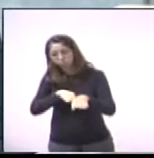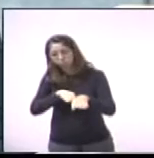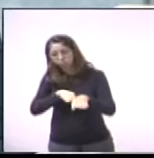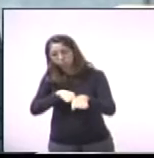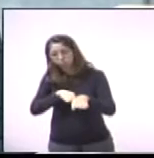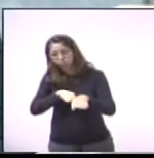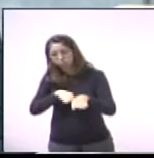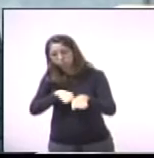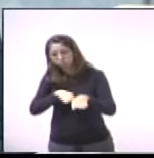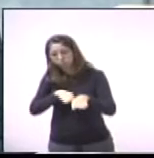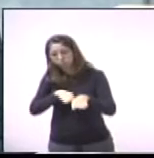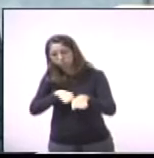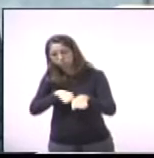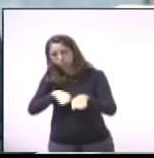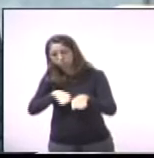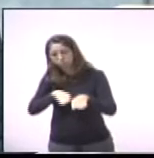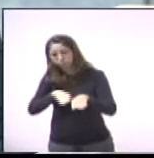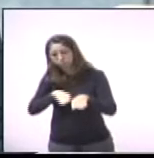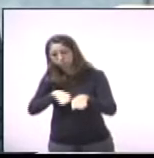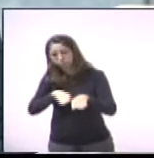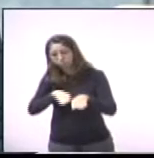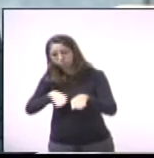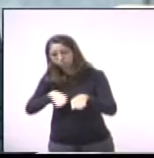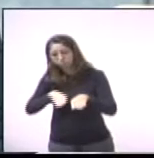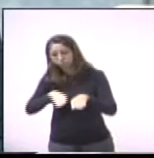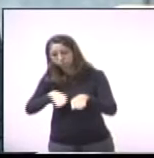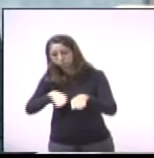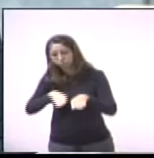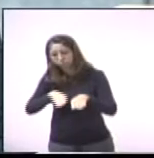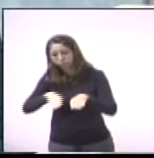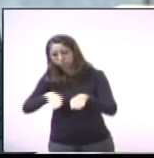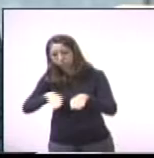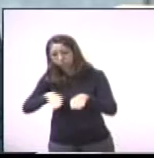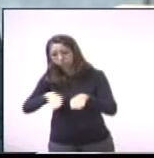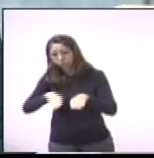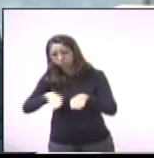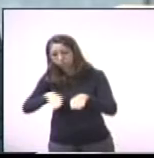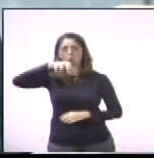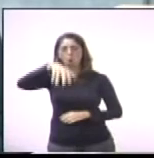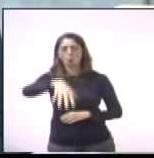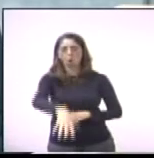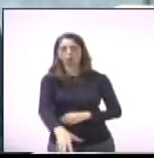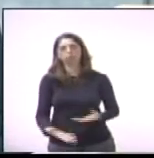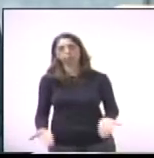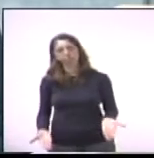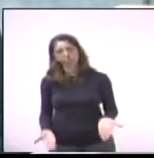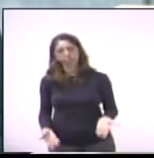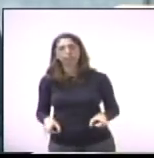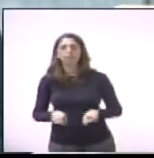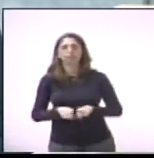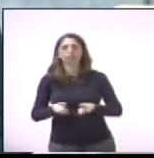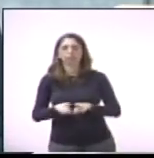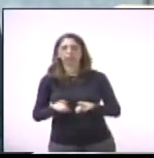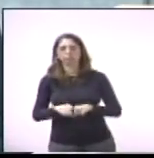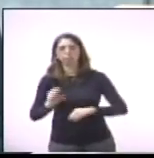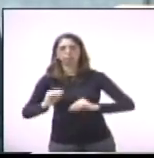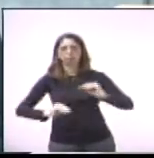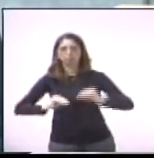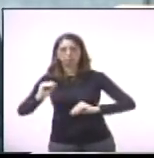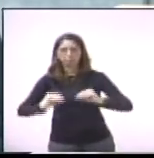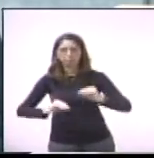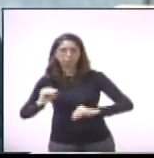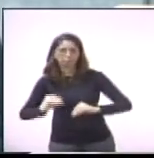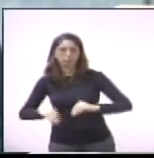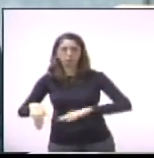não só no desperdício da água, mas também na preservação, não estar jogando garrafa na rua, saquinhos,